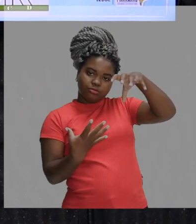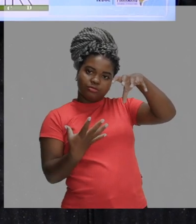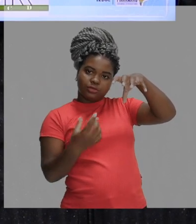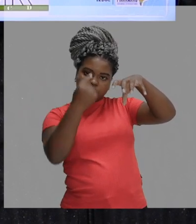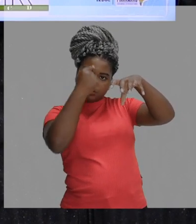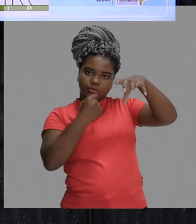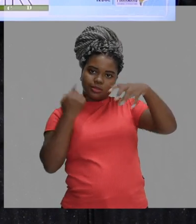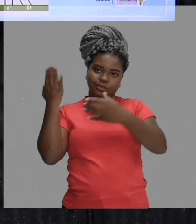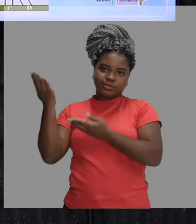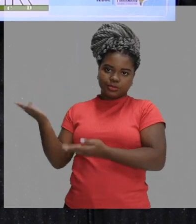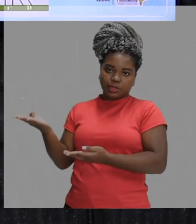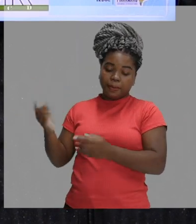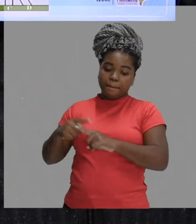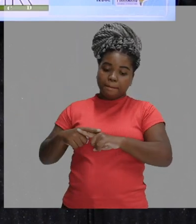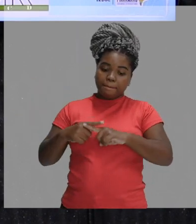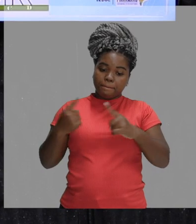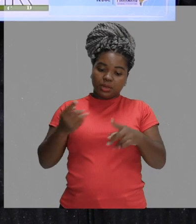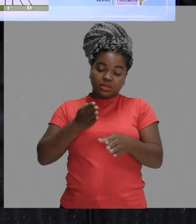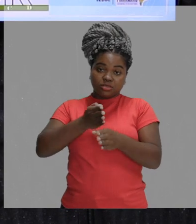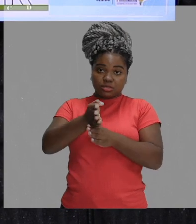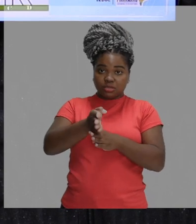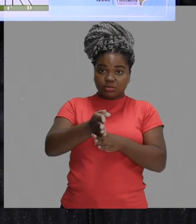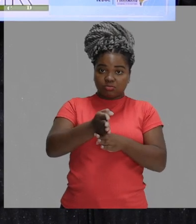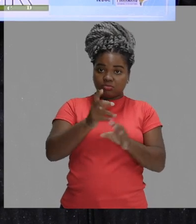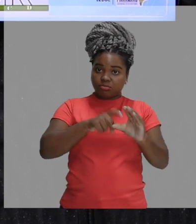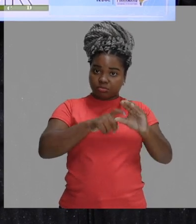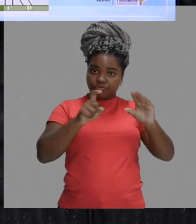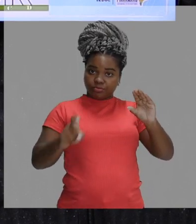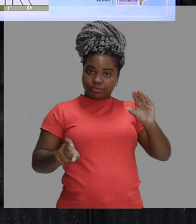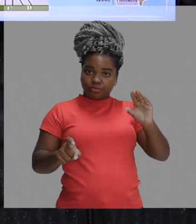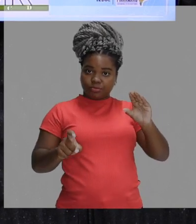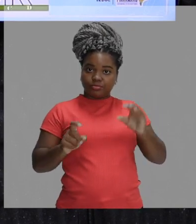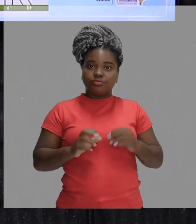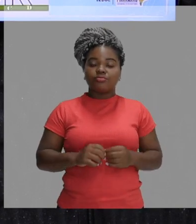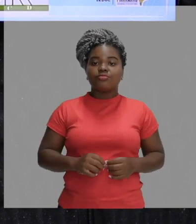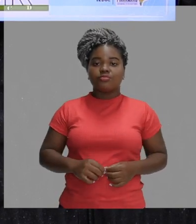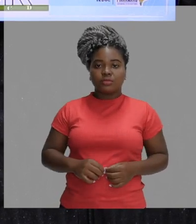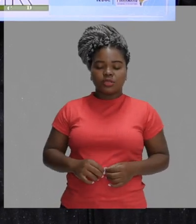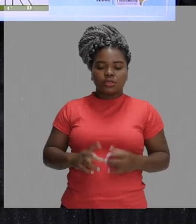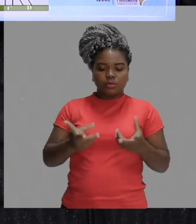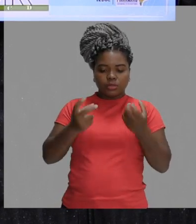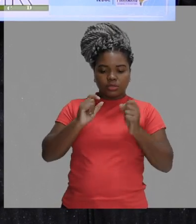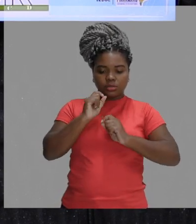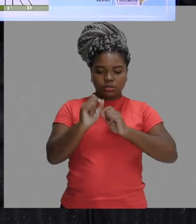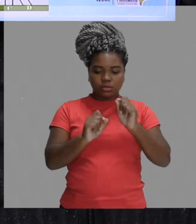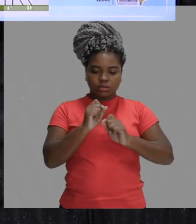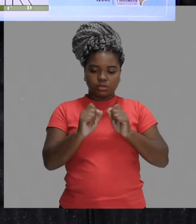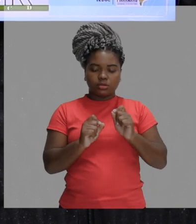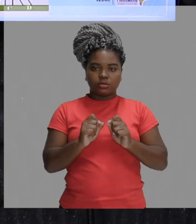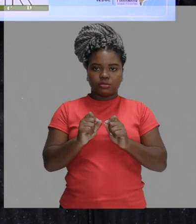mas eles vão seguir os seus caminhos independentes. Ok? Então, nós vamos observar o seguinte,